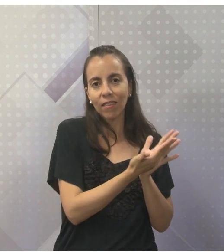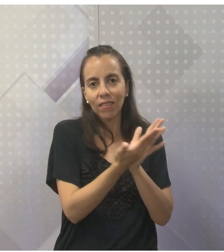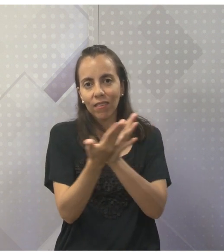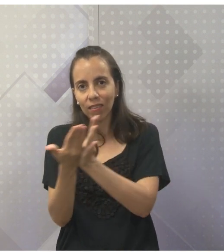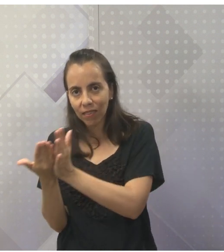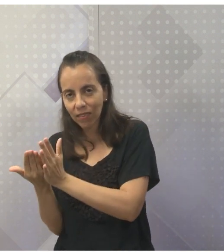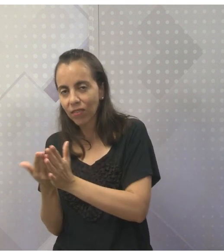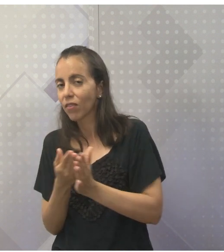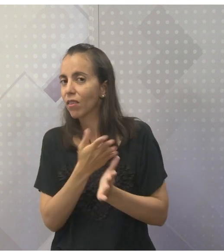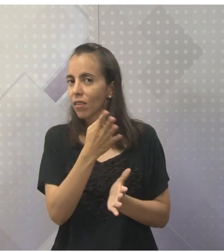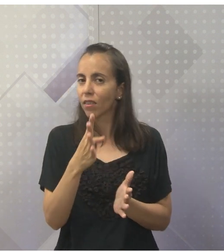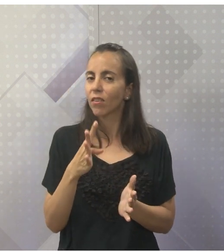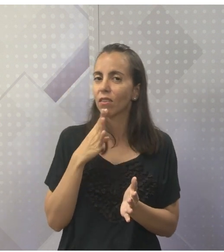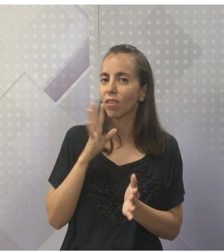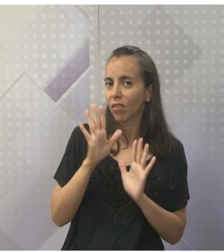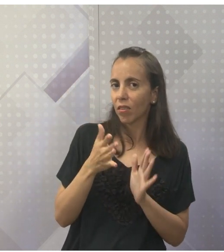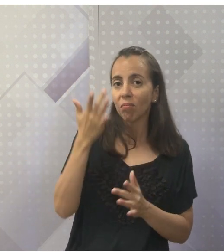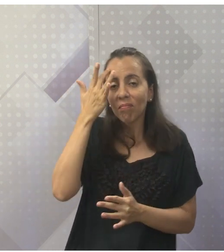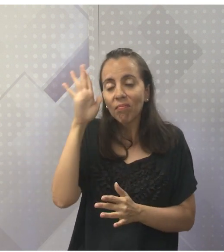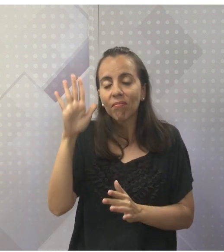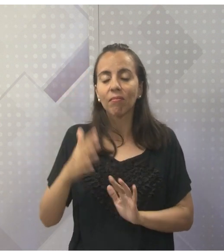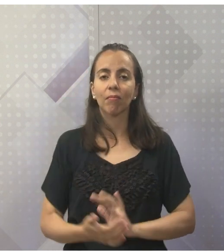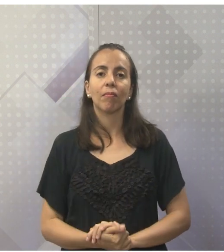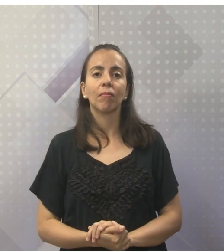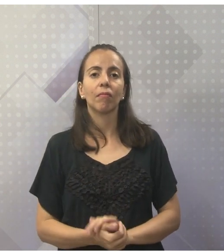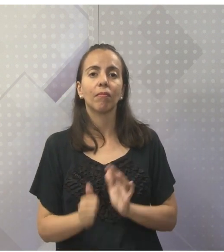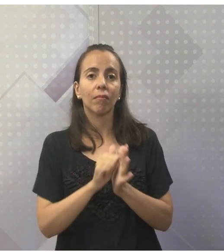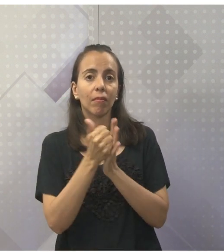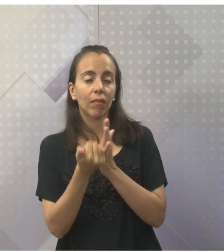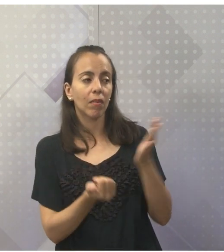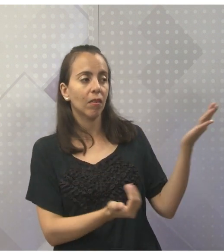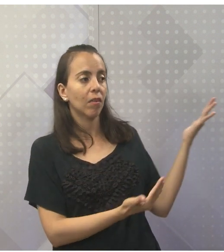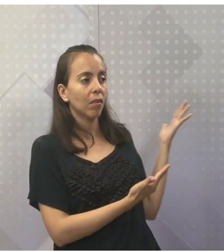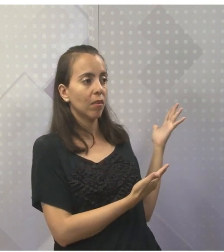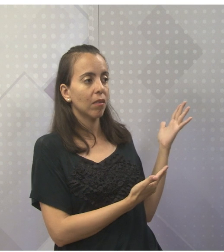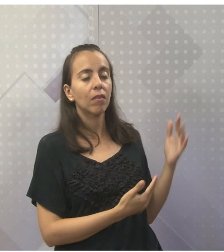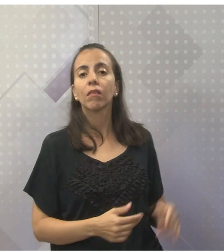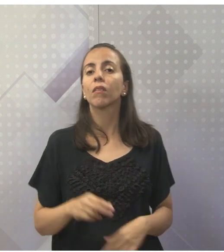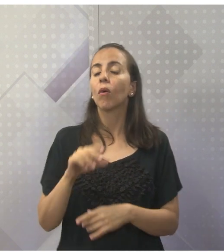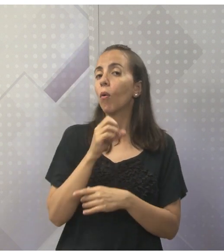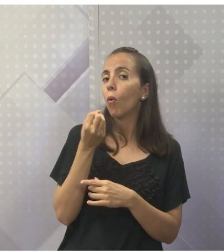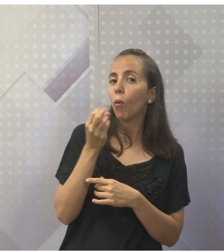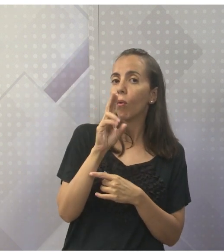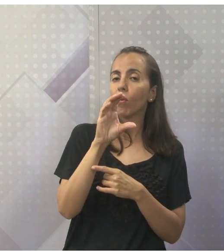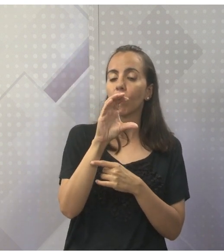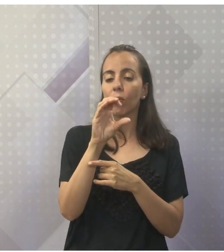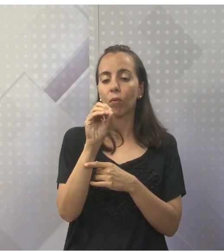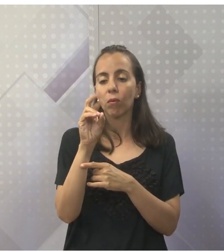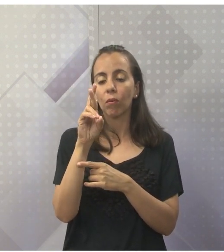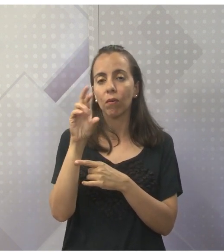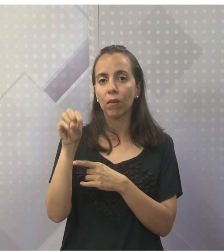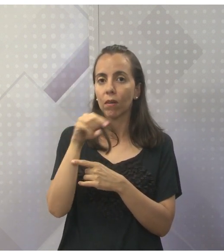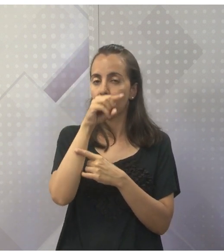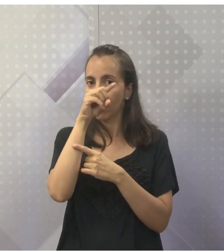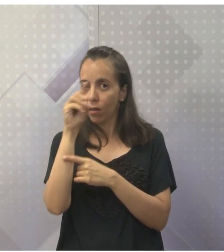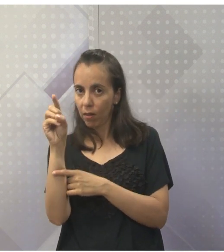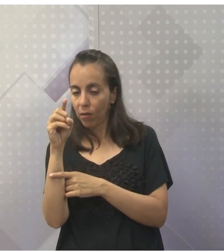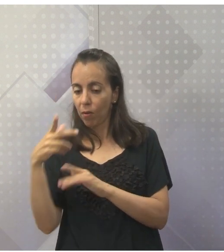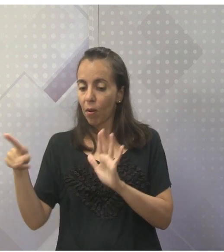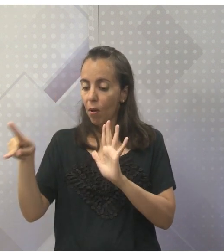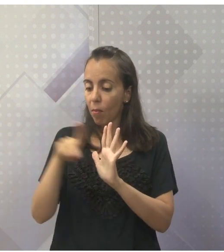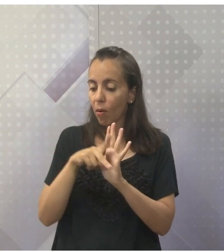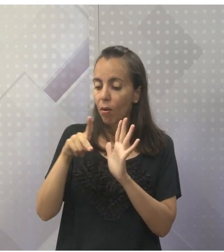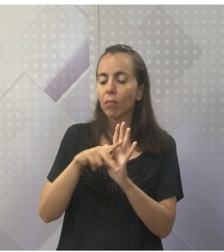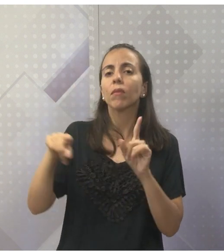assistiu essa aula em casa. Alcorão, ou a gente pode também chamar de Corão, é o livro sagrado do islam.